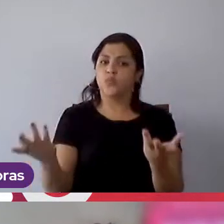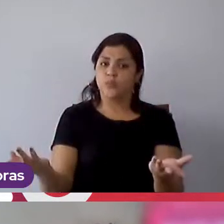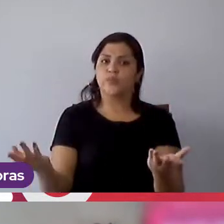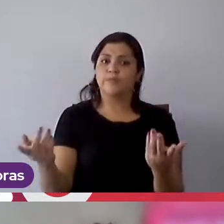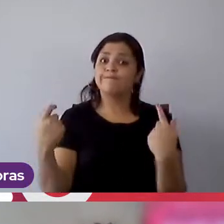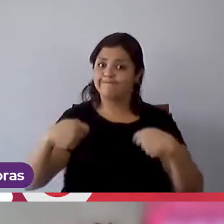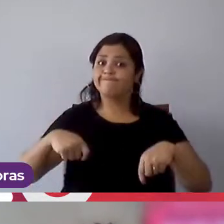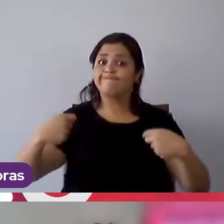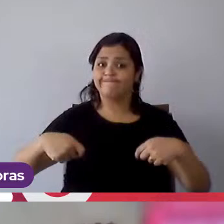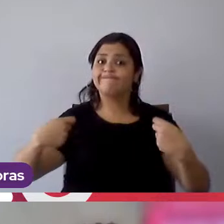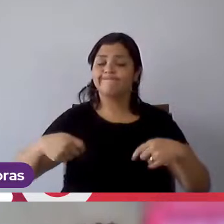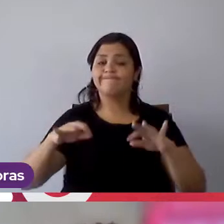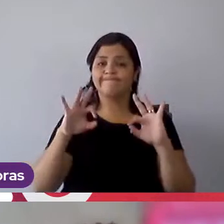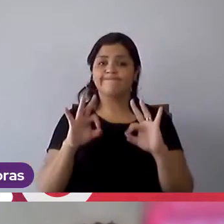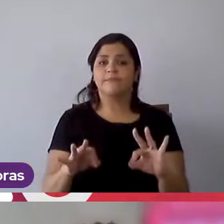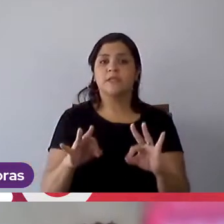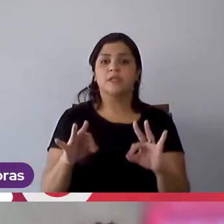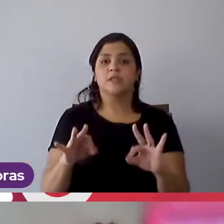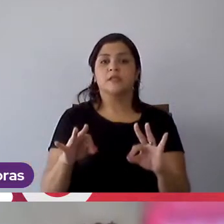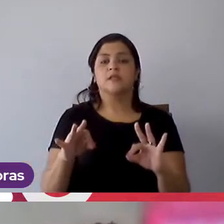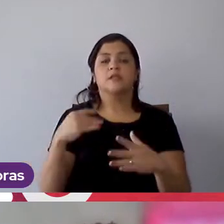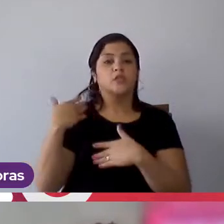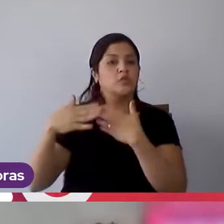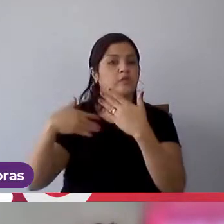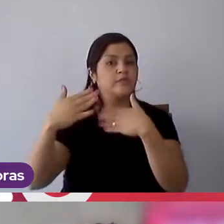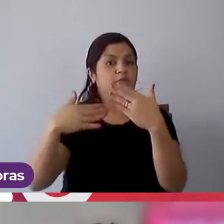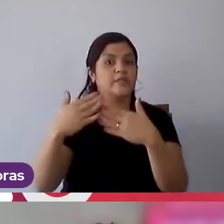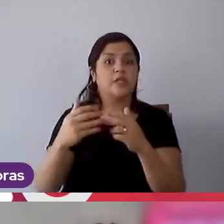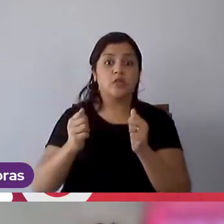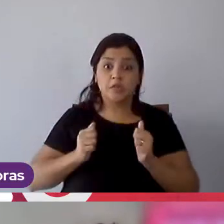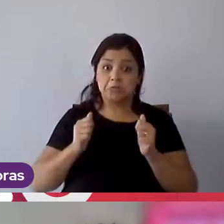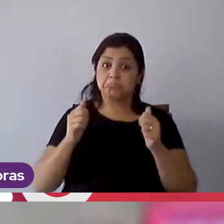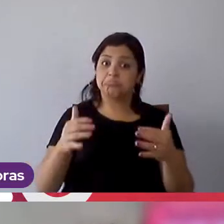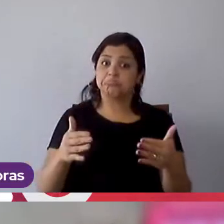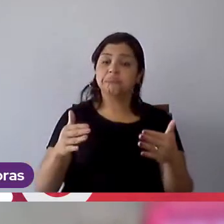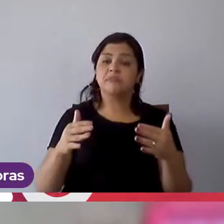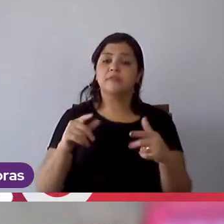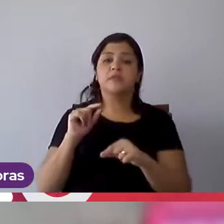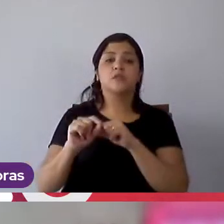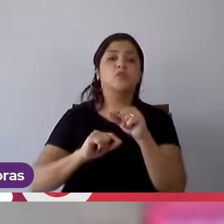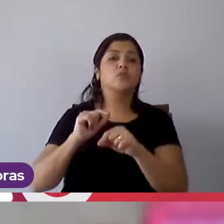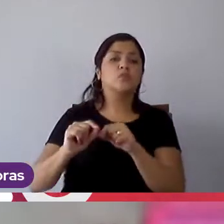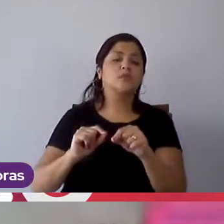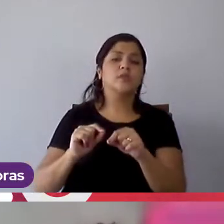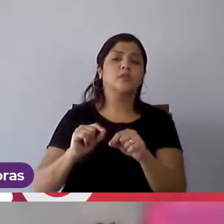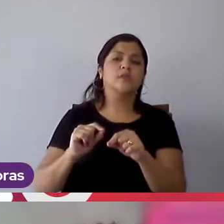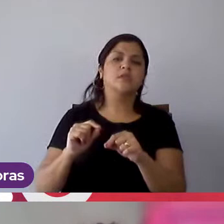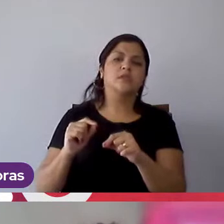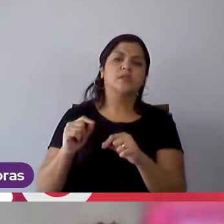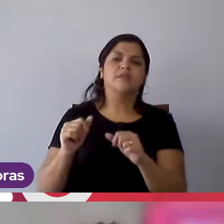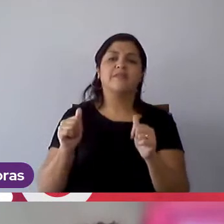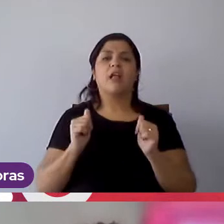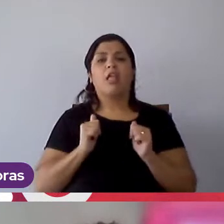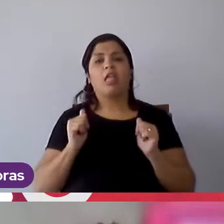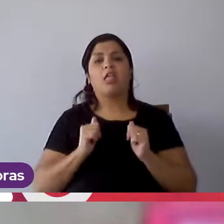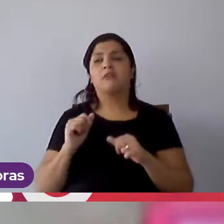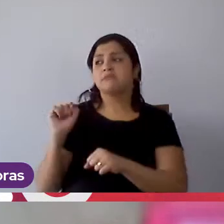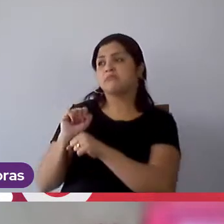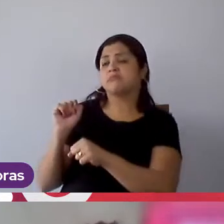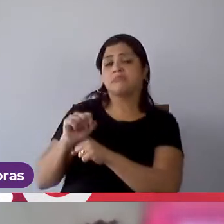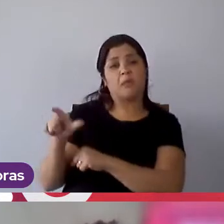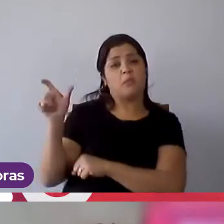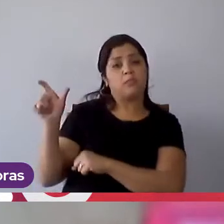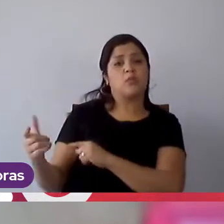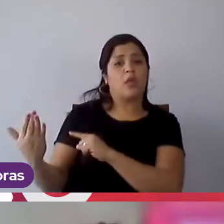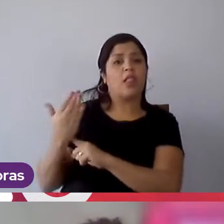é necessário a gente ter um pouco dessa proatividade de não ficar precisando de alguém o